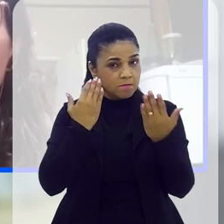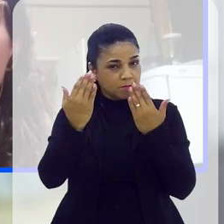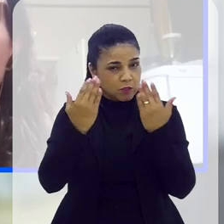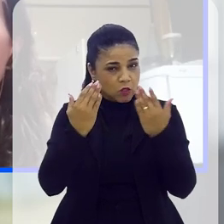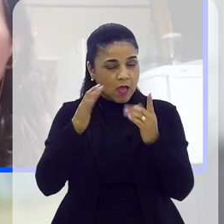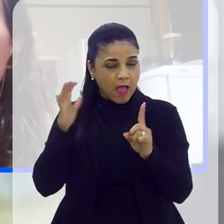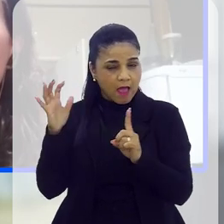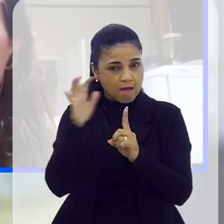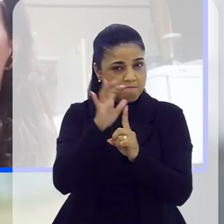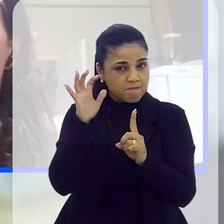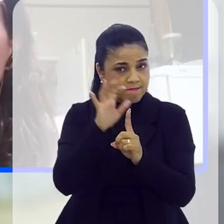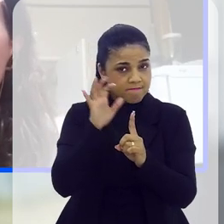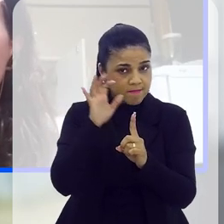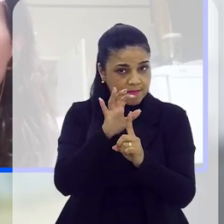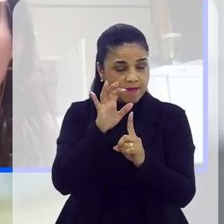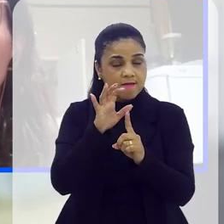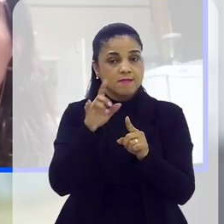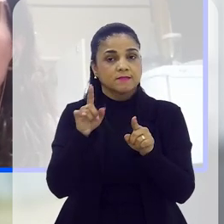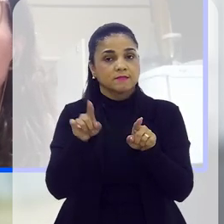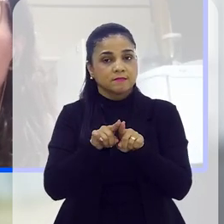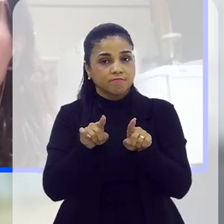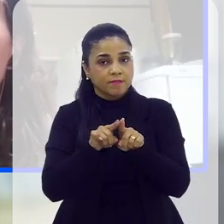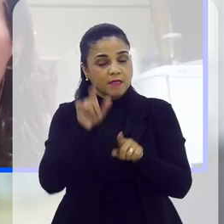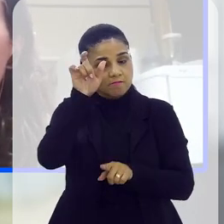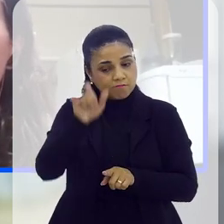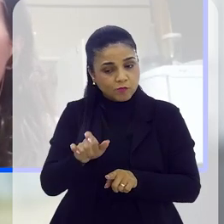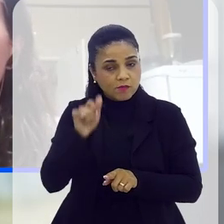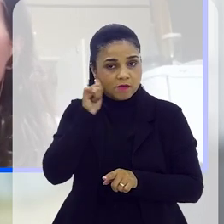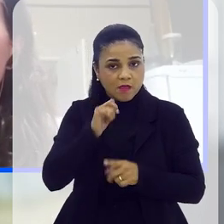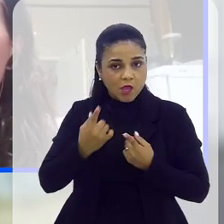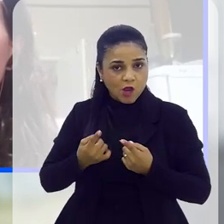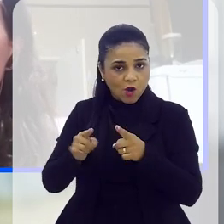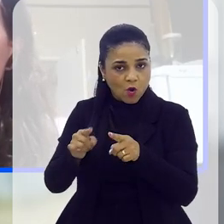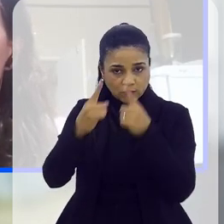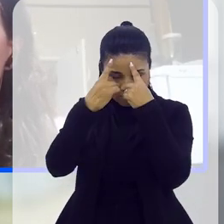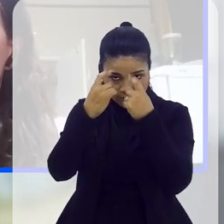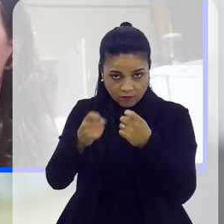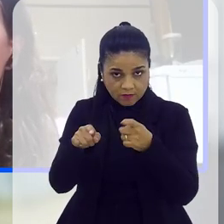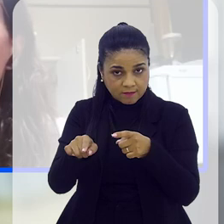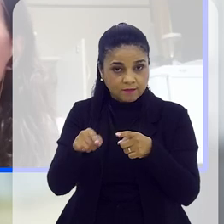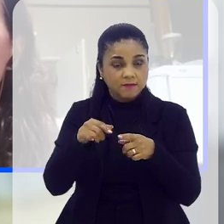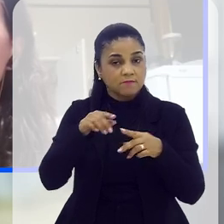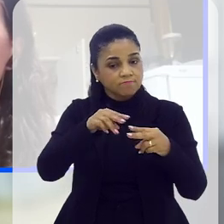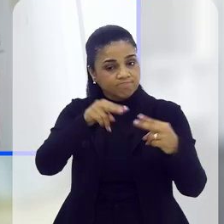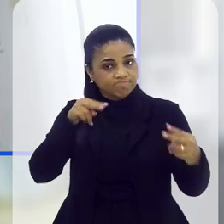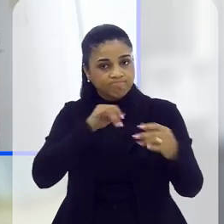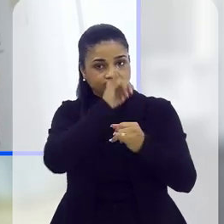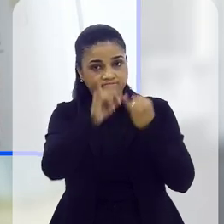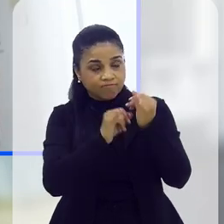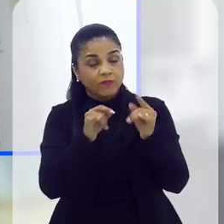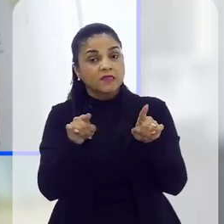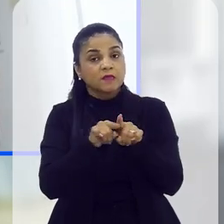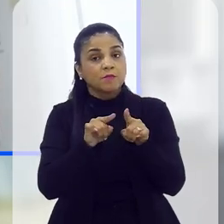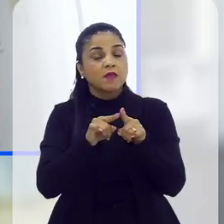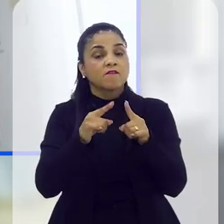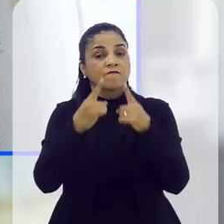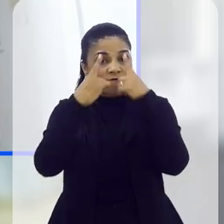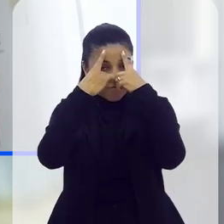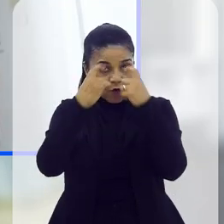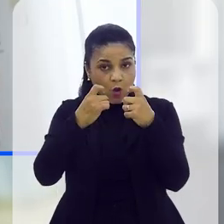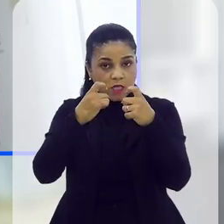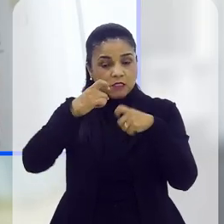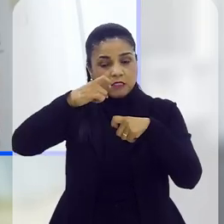violência psicológica, tem muita ameaça praticada contra mulheres no ambiente virtual, e a violência sexual